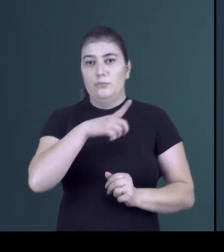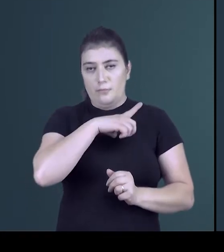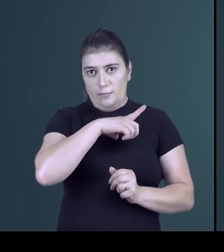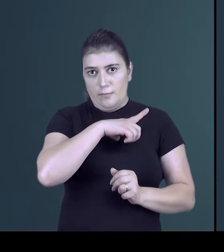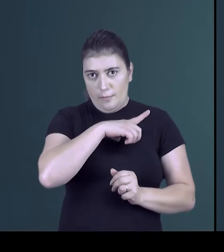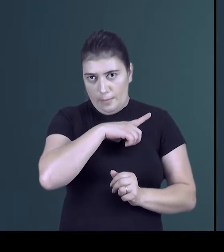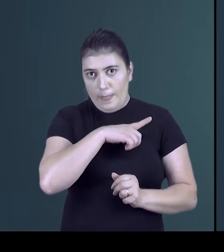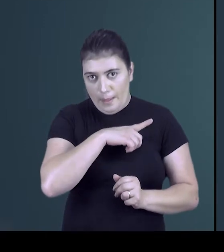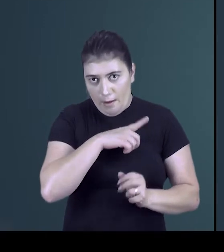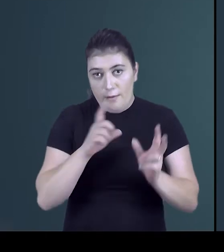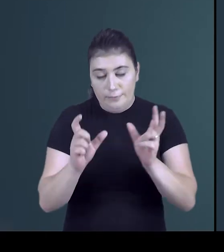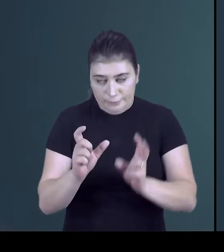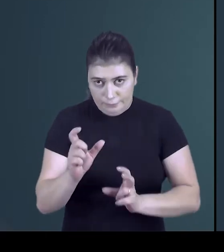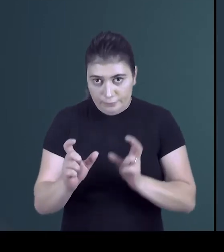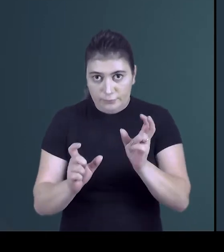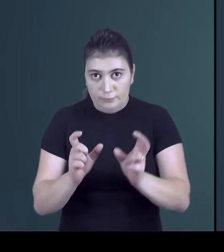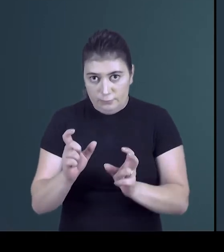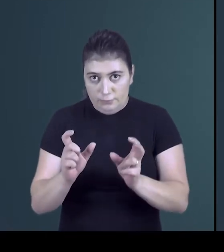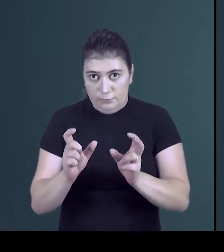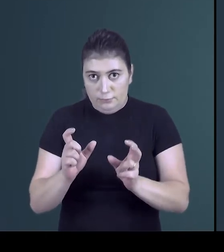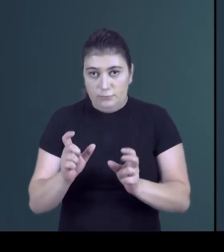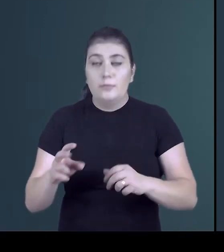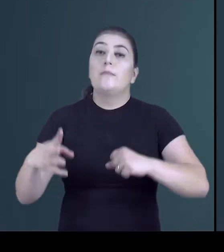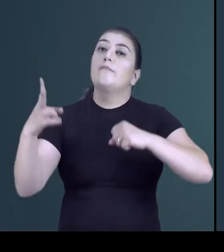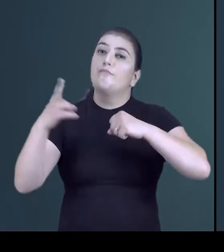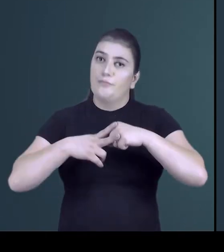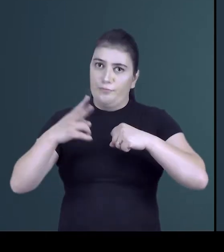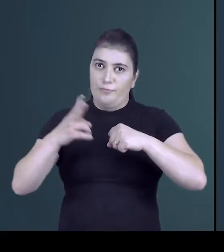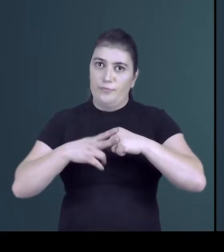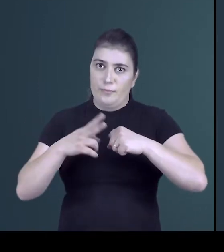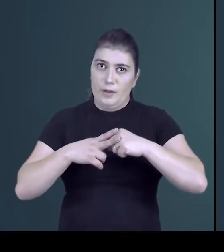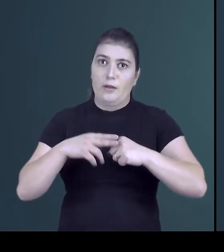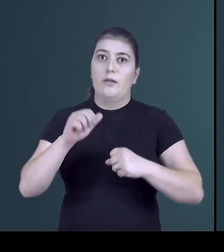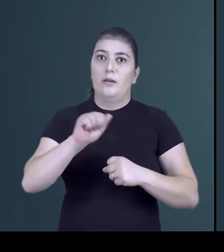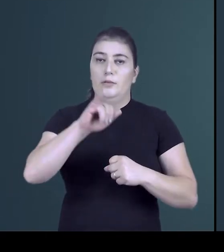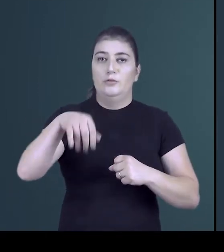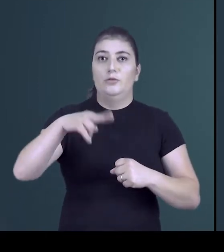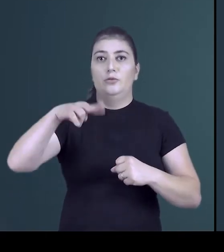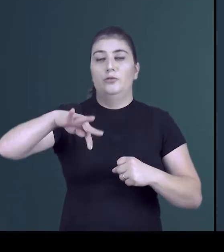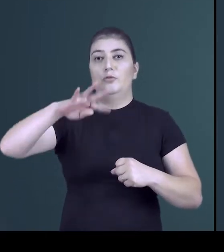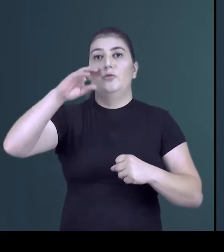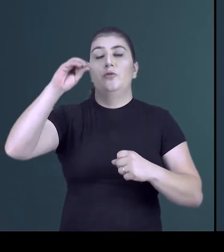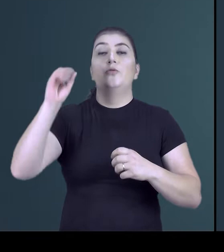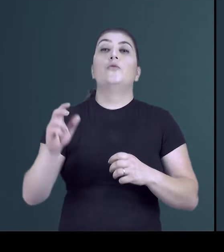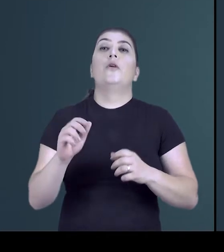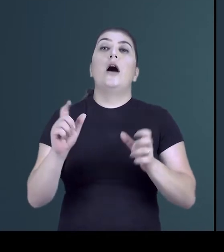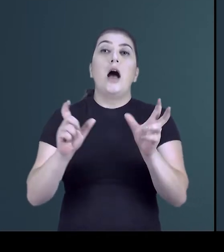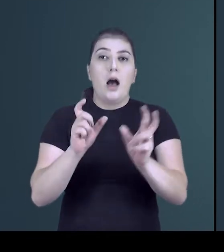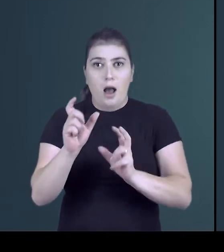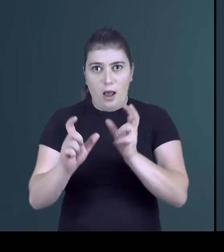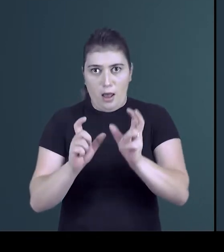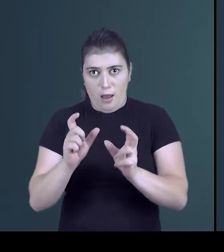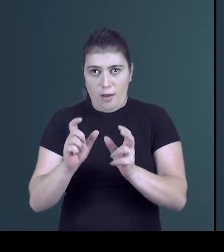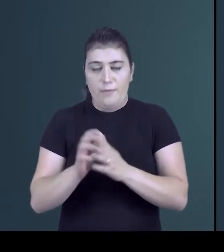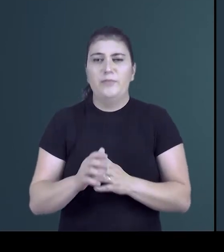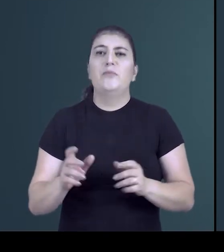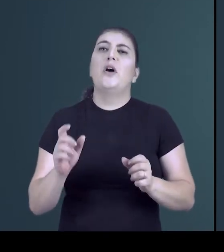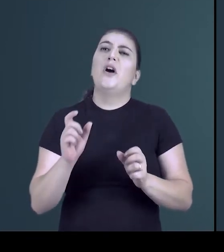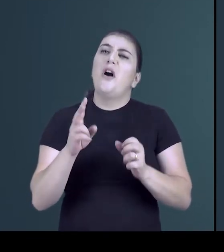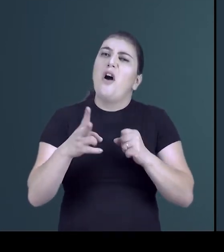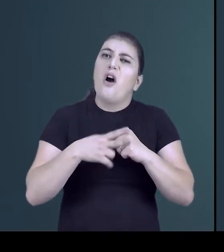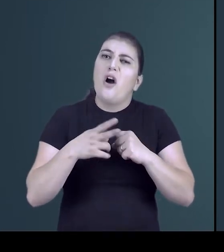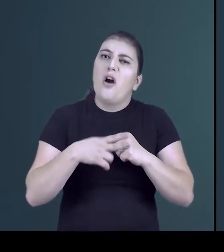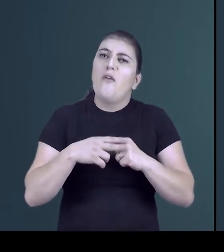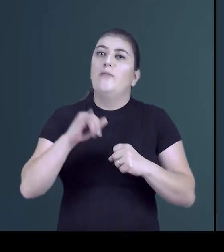temos, funcionando como um adverbio, esse verbo tem um adjunto adverbial. Classificamos esse primeiro verbo como